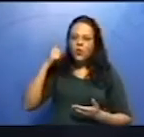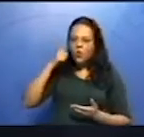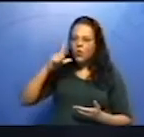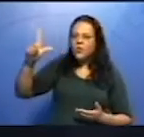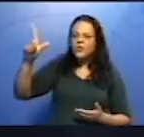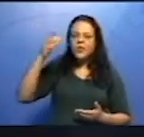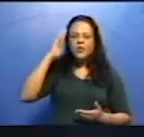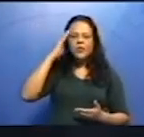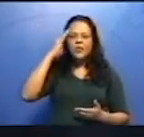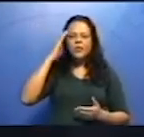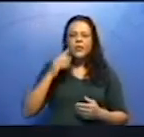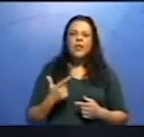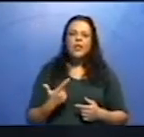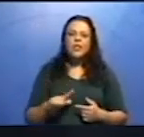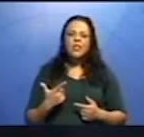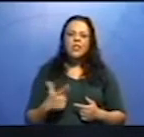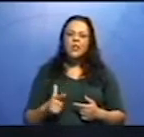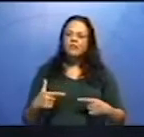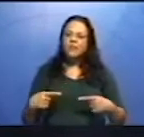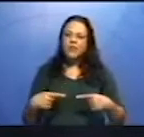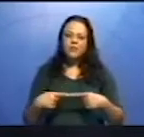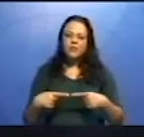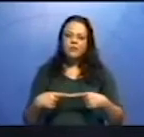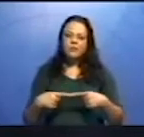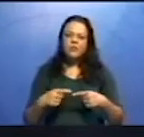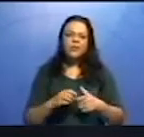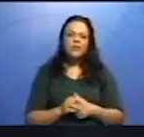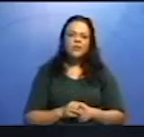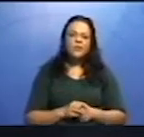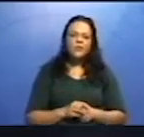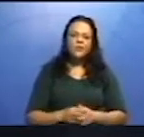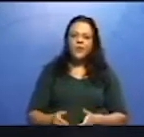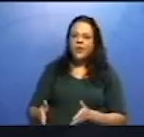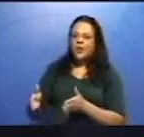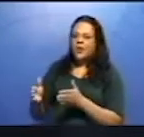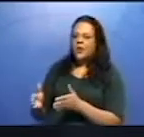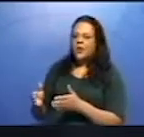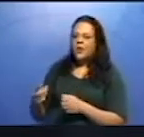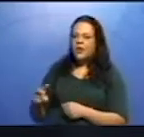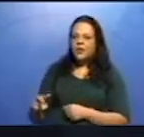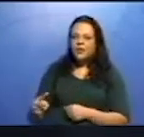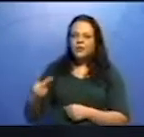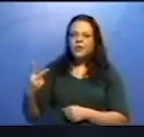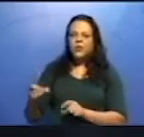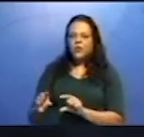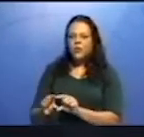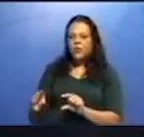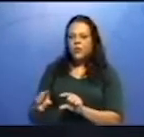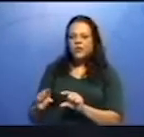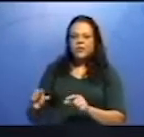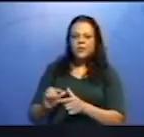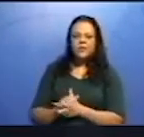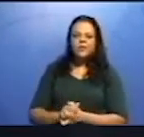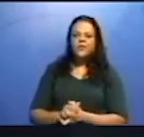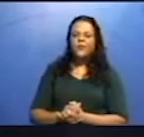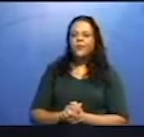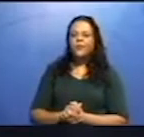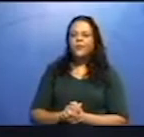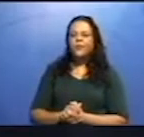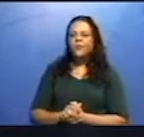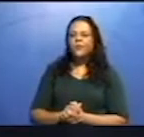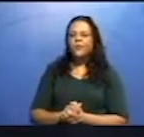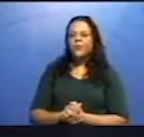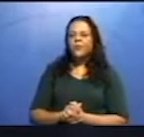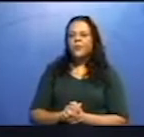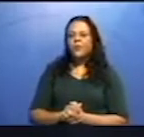independente da próxima. E deixam infantes. É a minha segunda oração. Por que, professora, é outra oração? Porque eu tenho